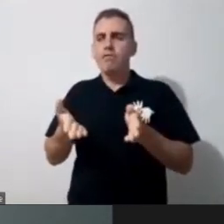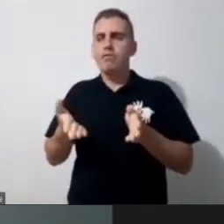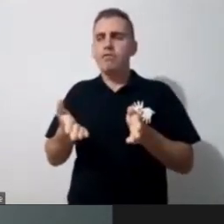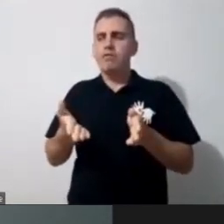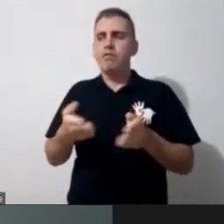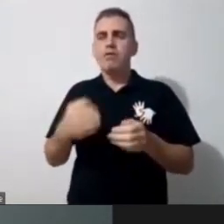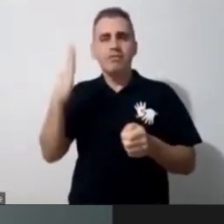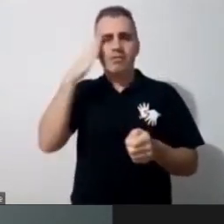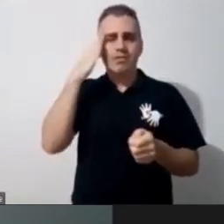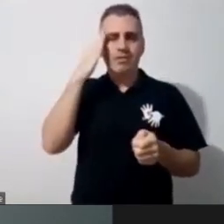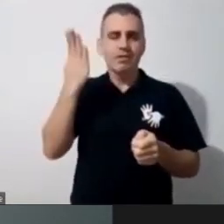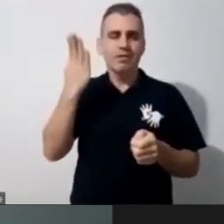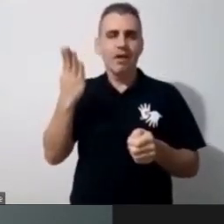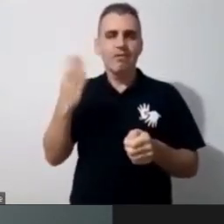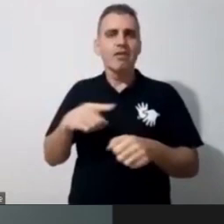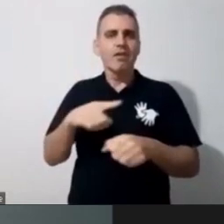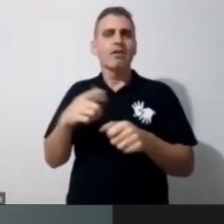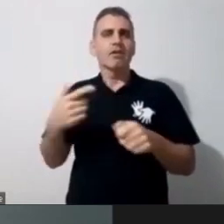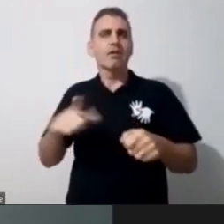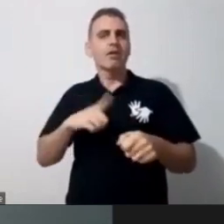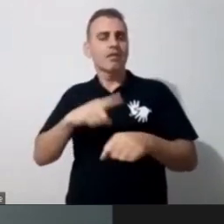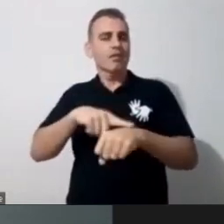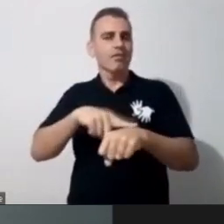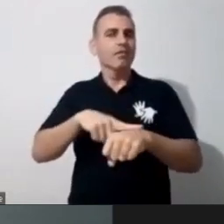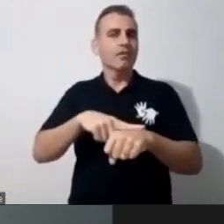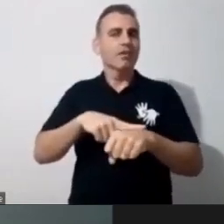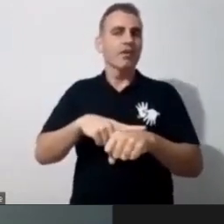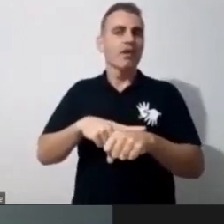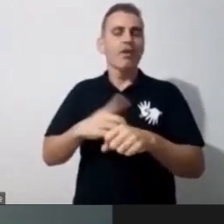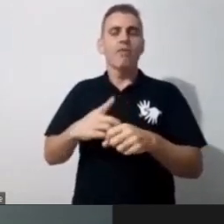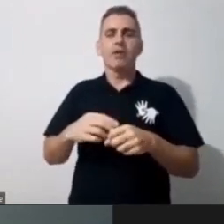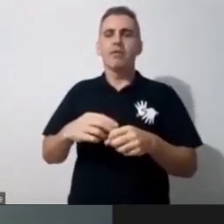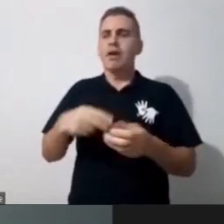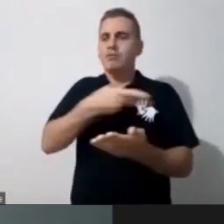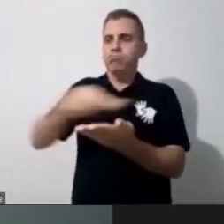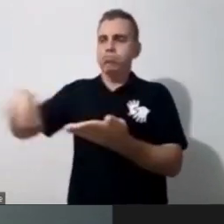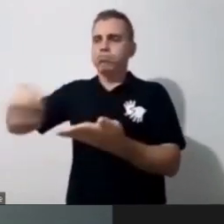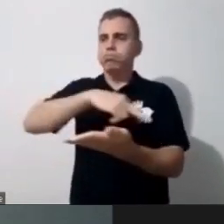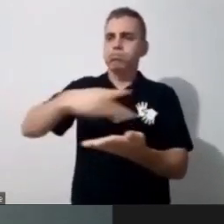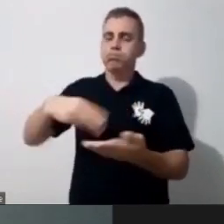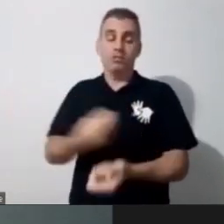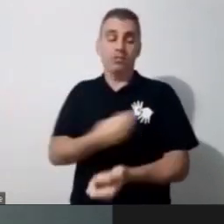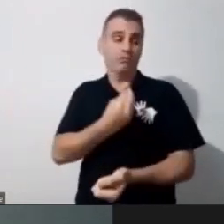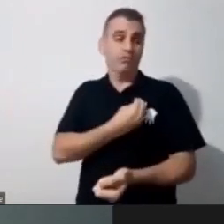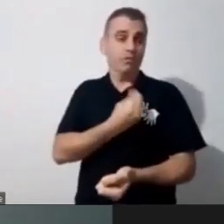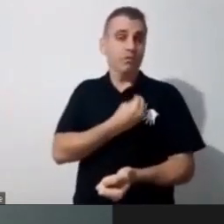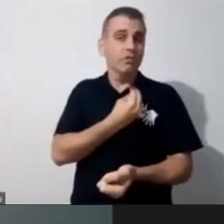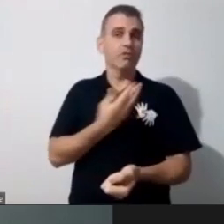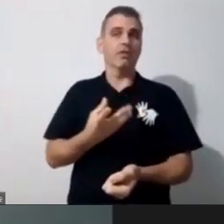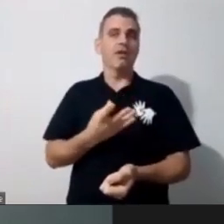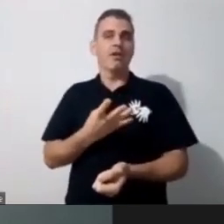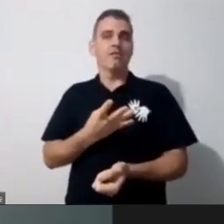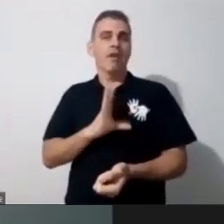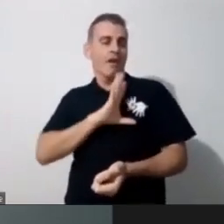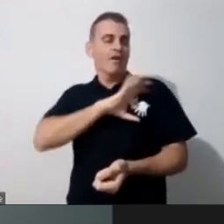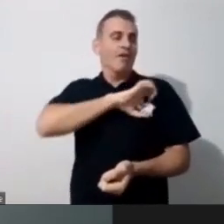cotidiano da escola, ai, porque a gente não tem tempo, porque é uma correria, porque a gente vive daquela correria que a gente ama, estar na escola, todos